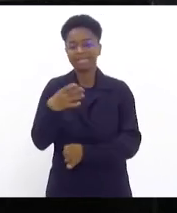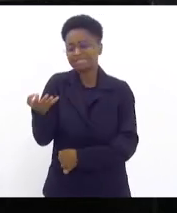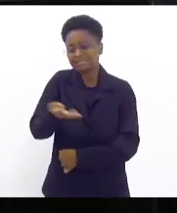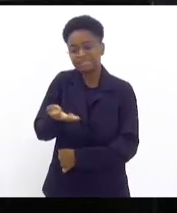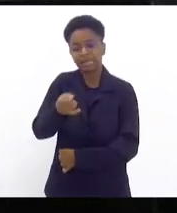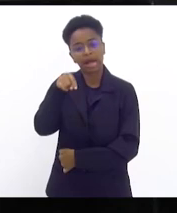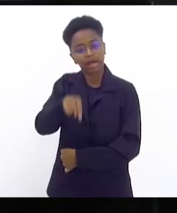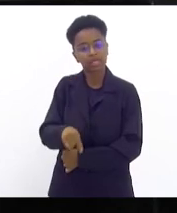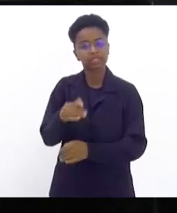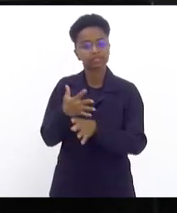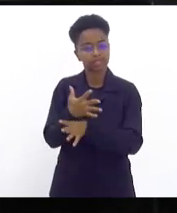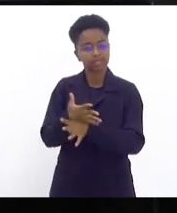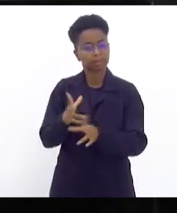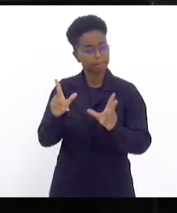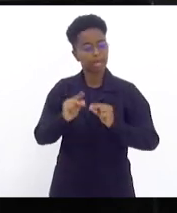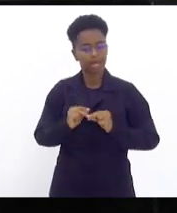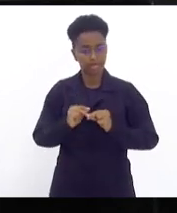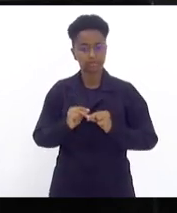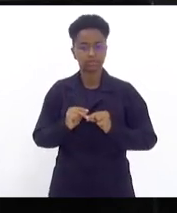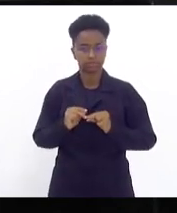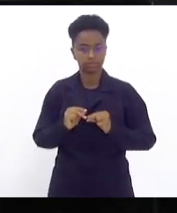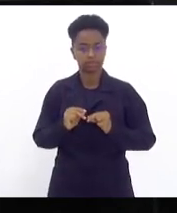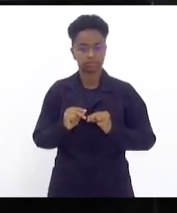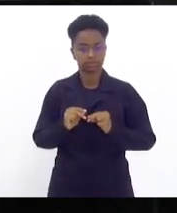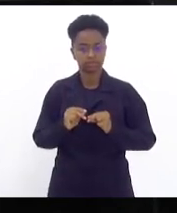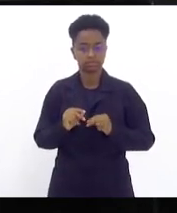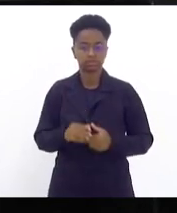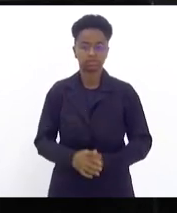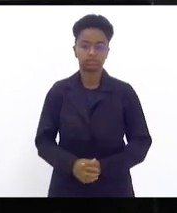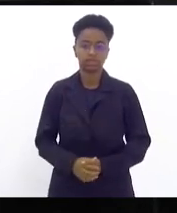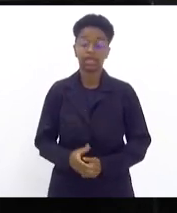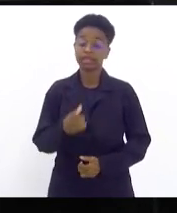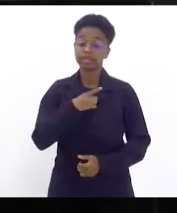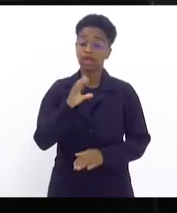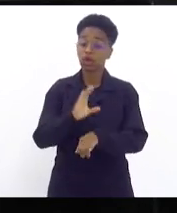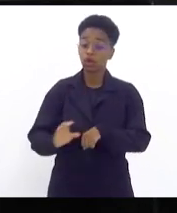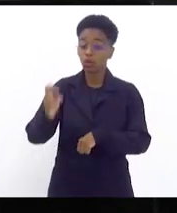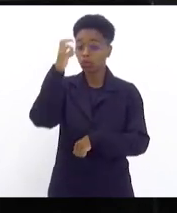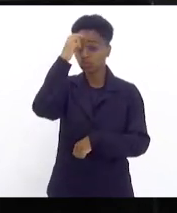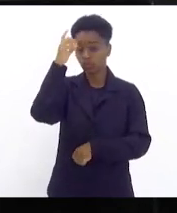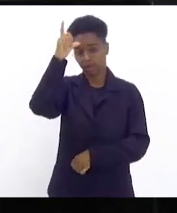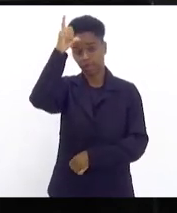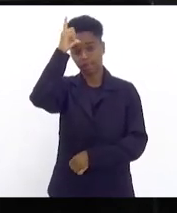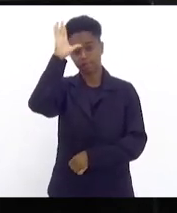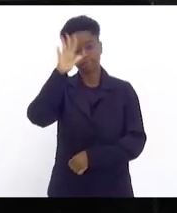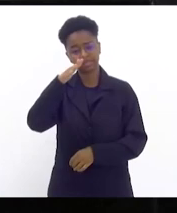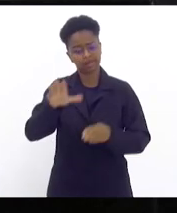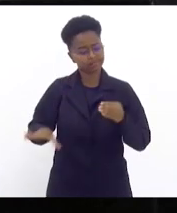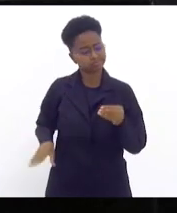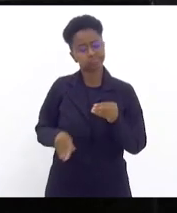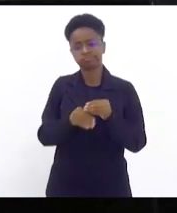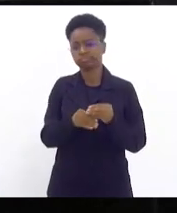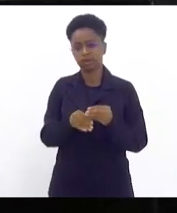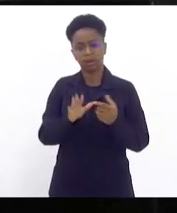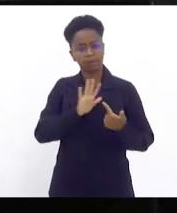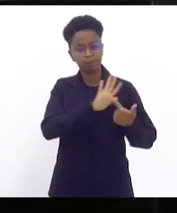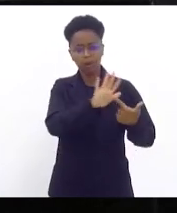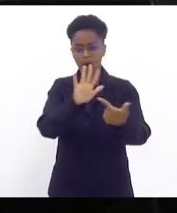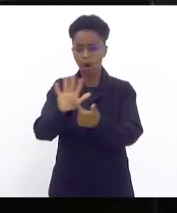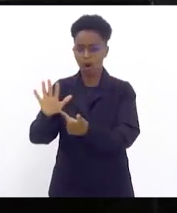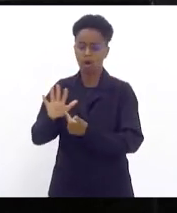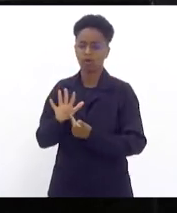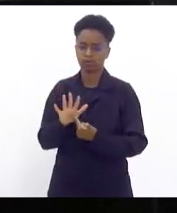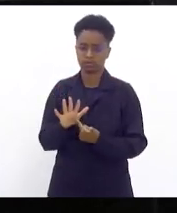merece e muito. Temos lá a cultura alemã em evidência